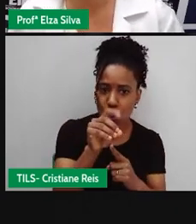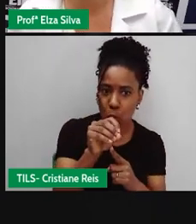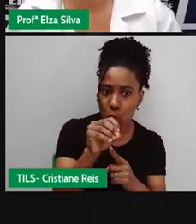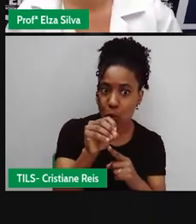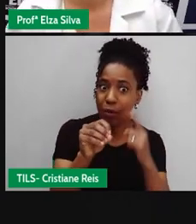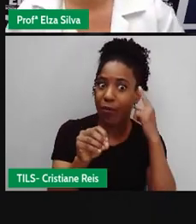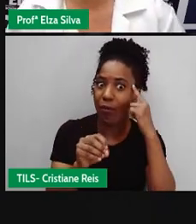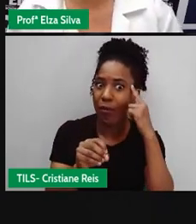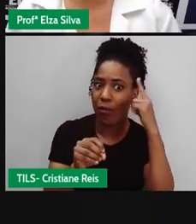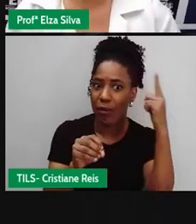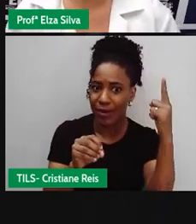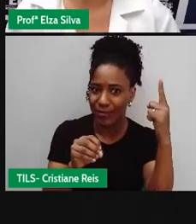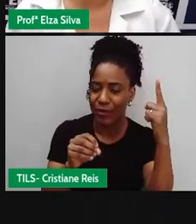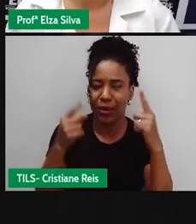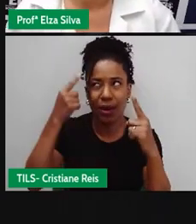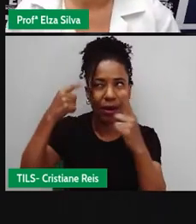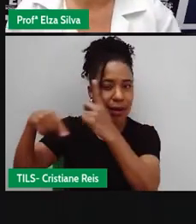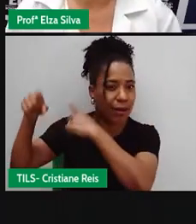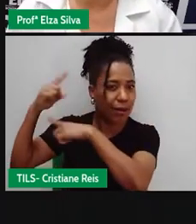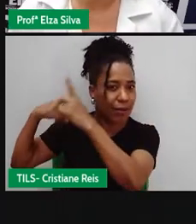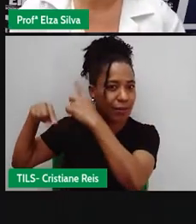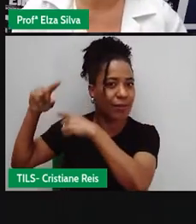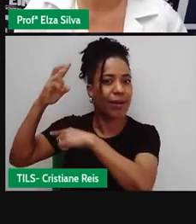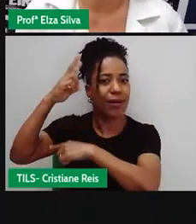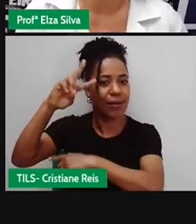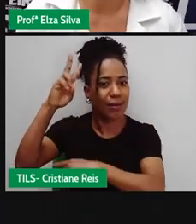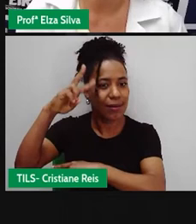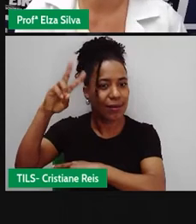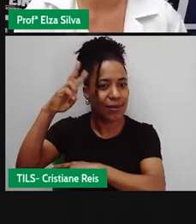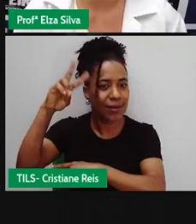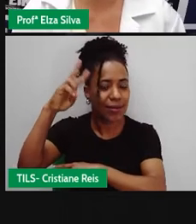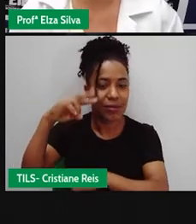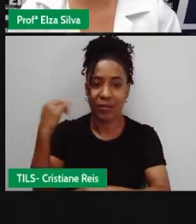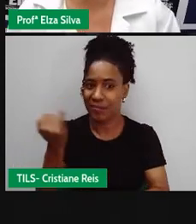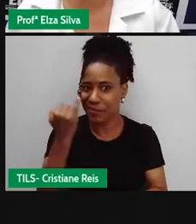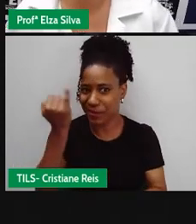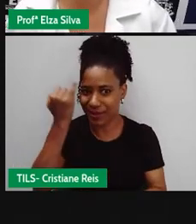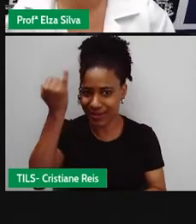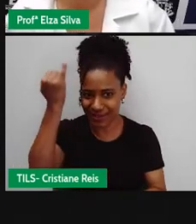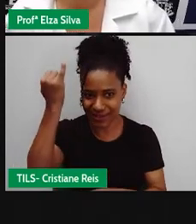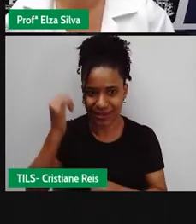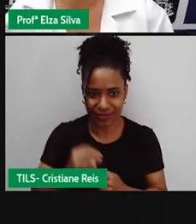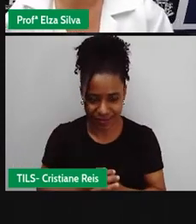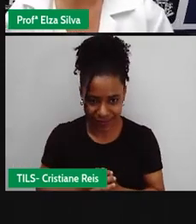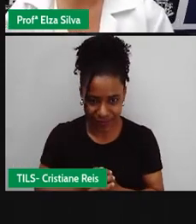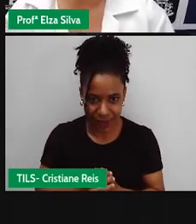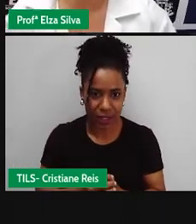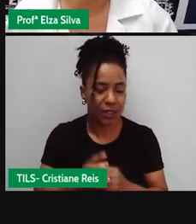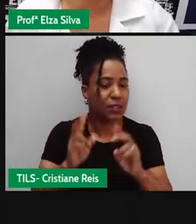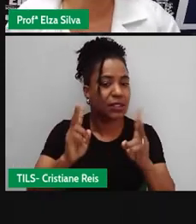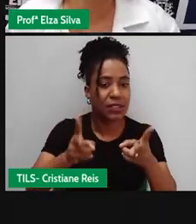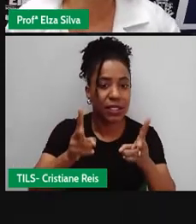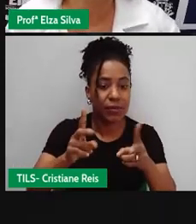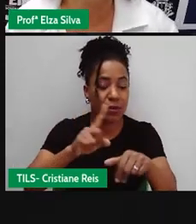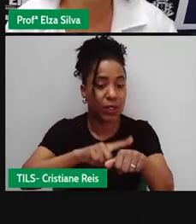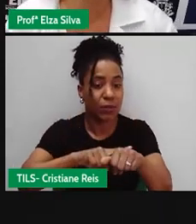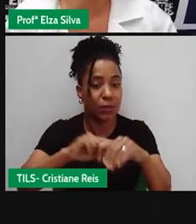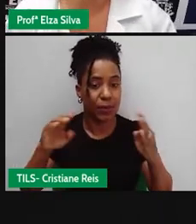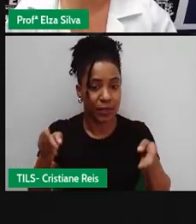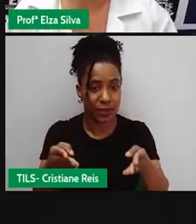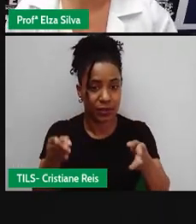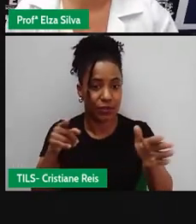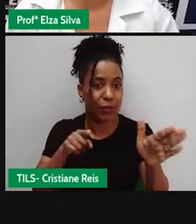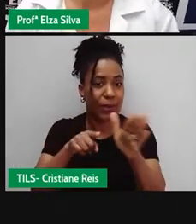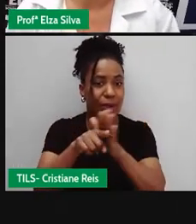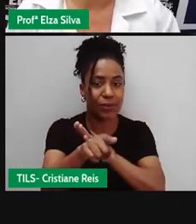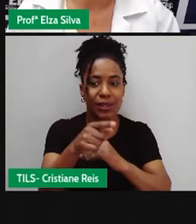Retome A aula anterior Então nós aprendemos Então no tempo presente Quando nós formos Fazer perguntas